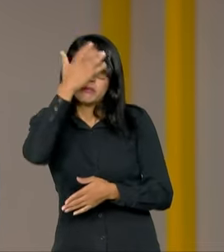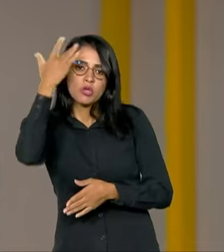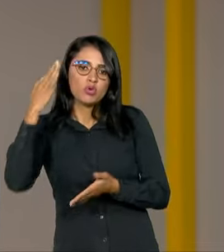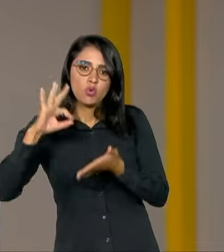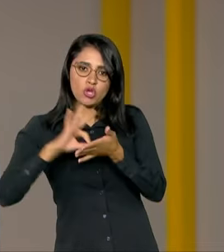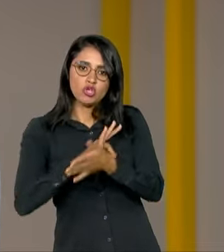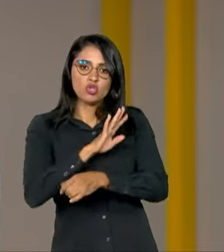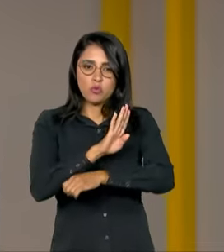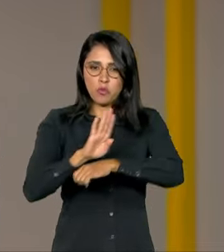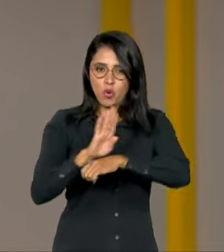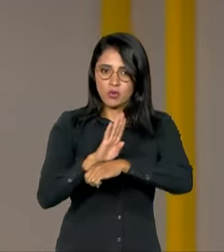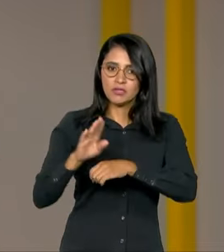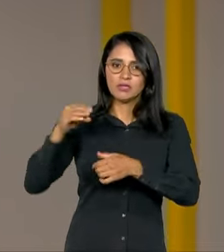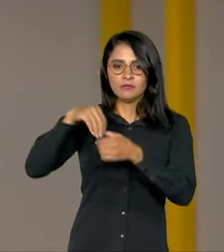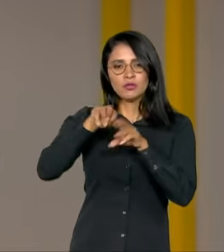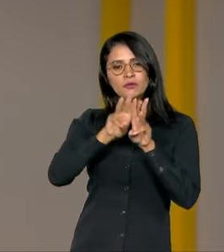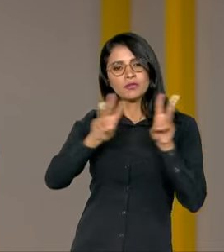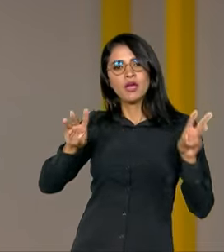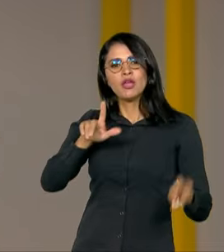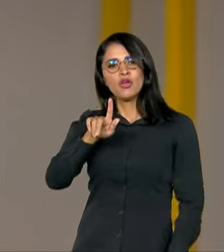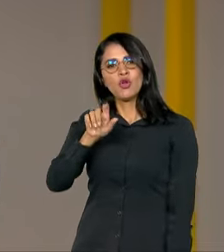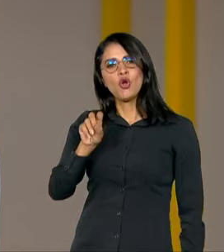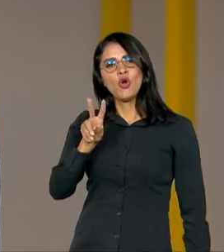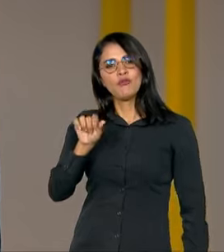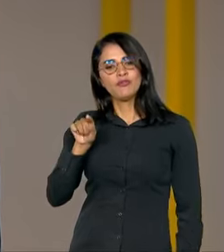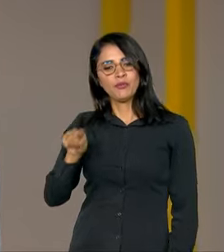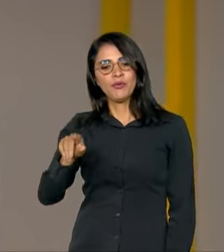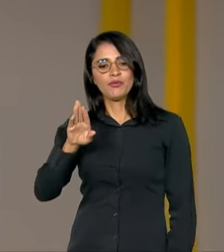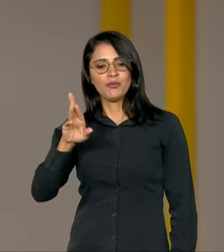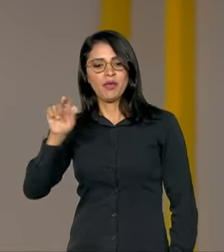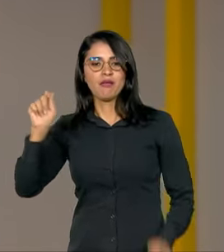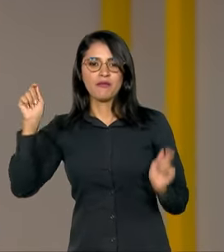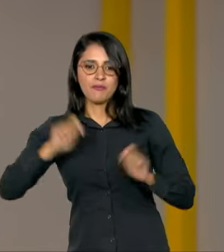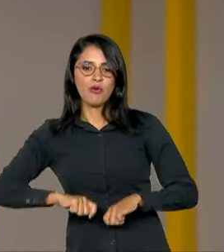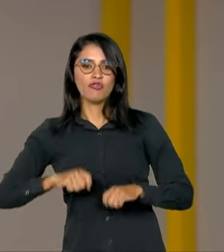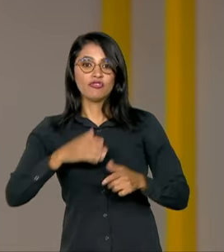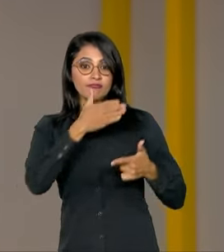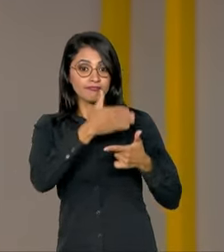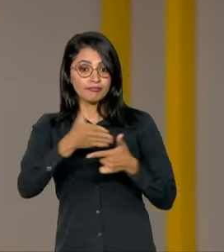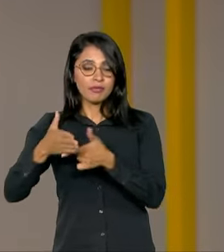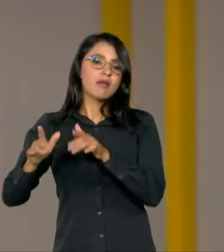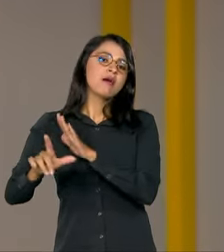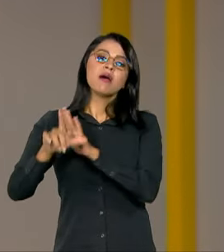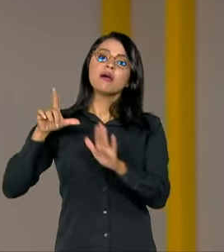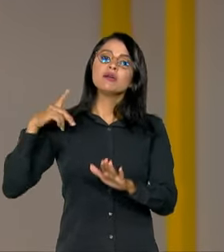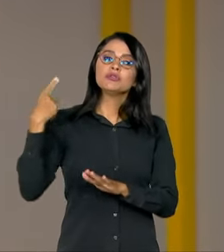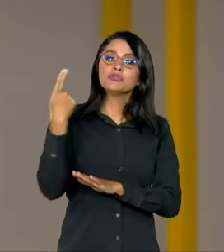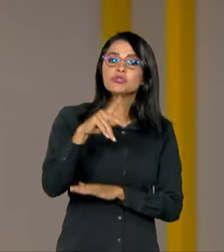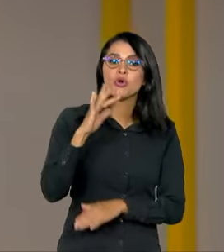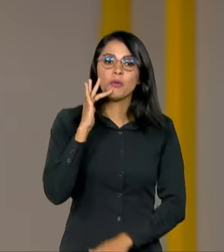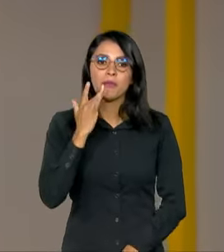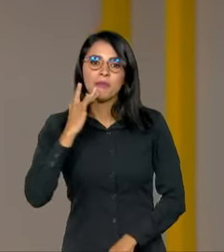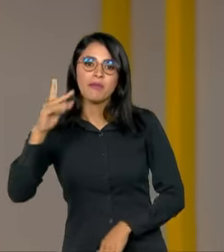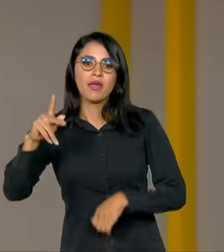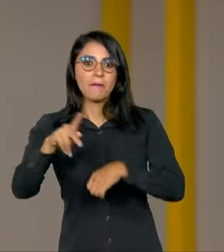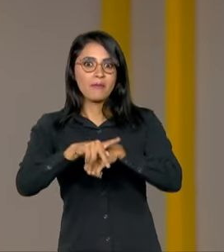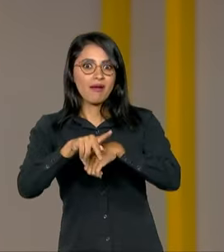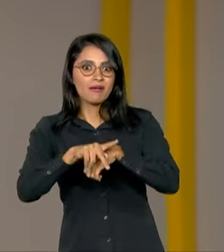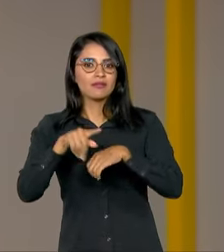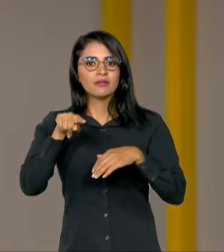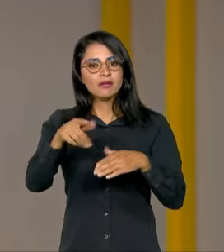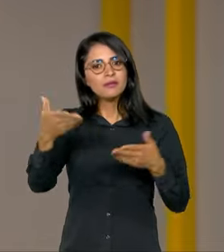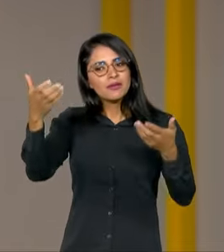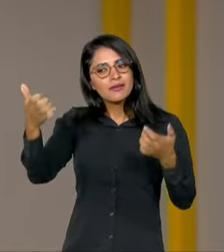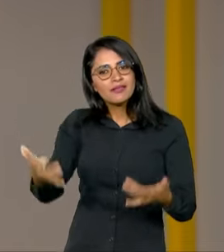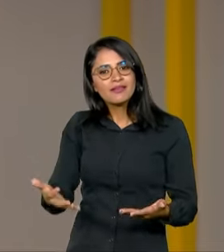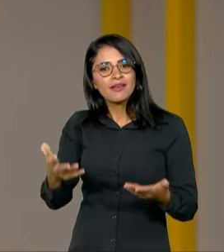bronze no gov.br já pode parcelar as dívidas, o que antes estava restrito às contas prata e ouro. E para falar